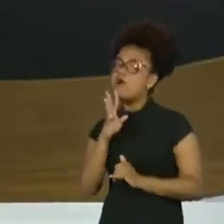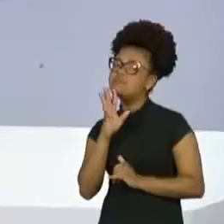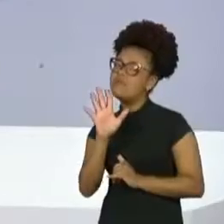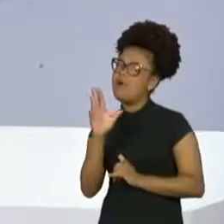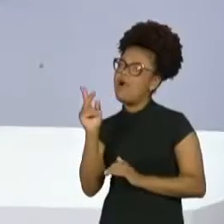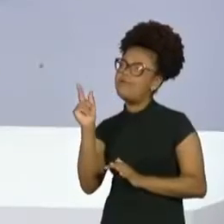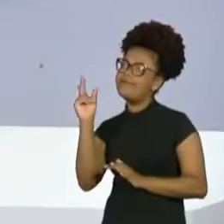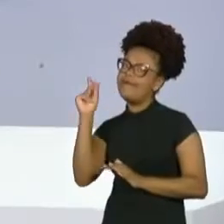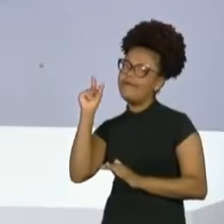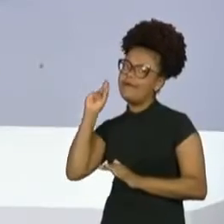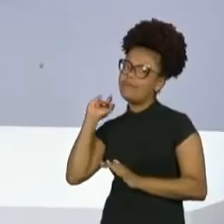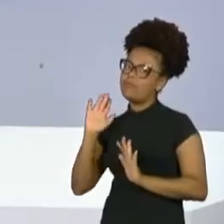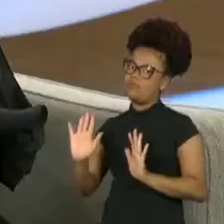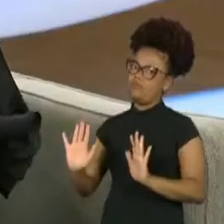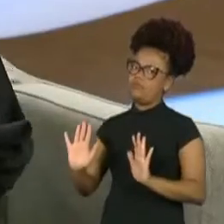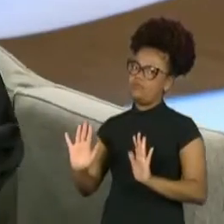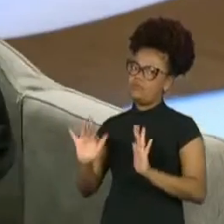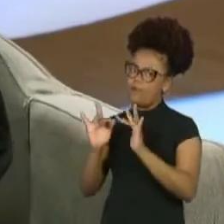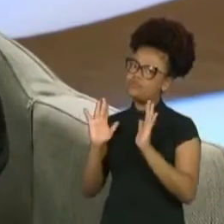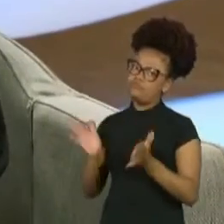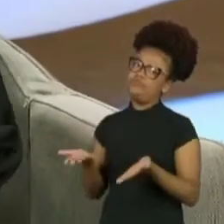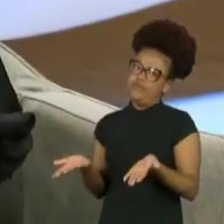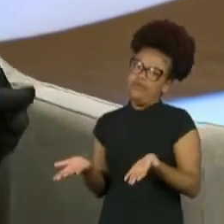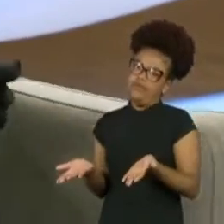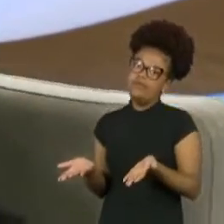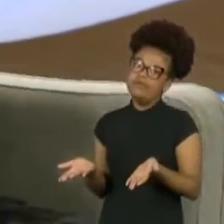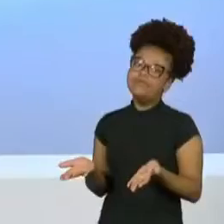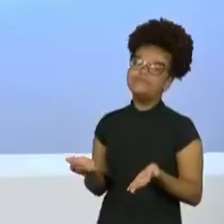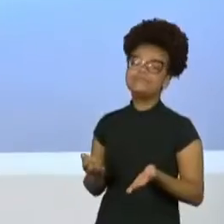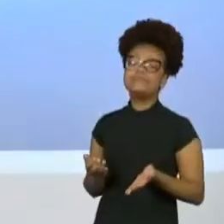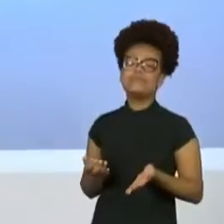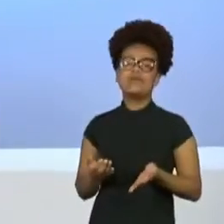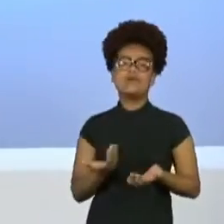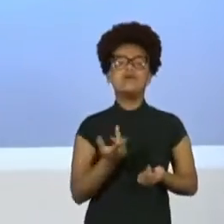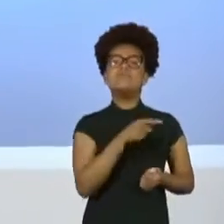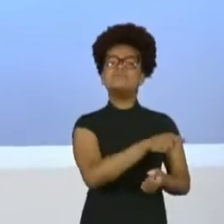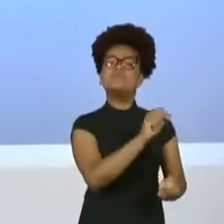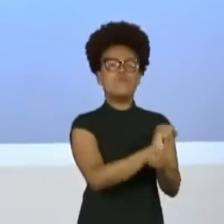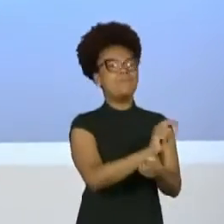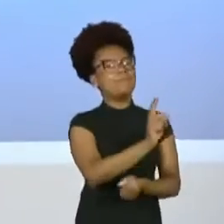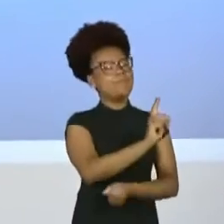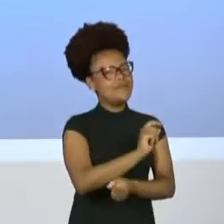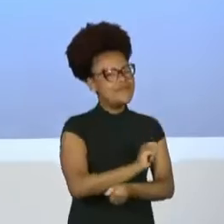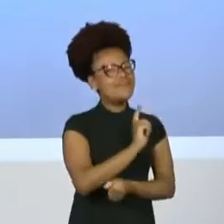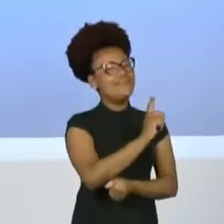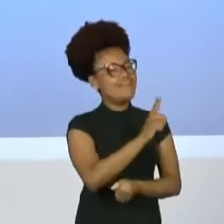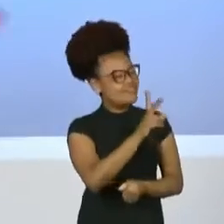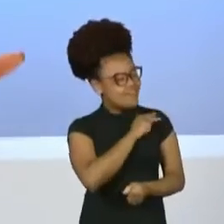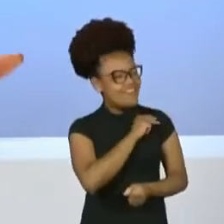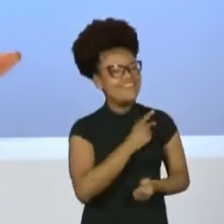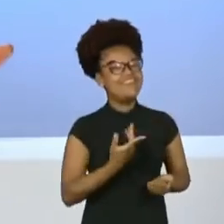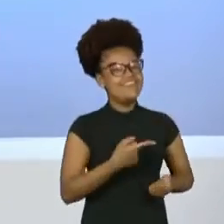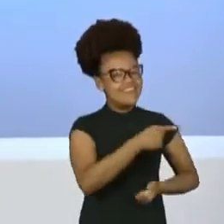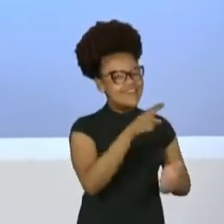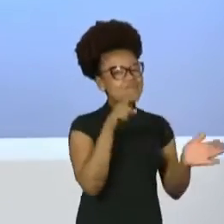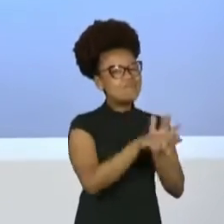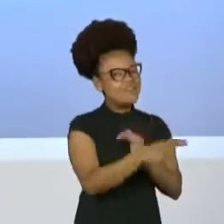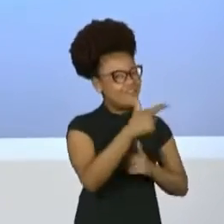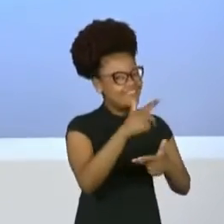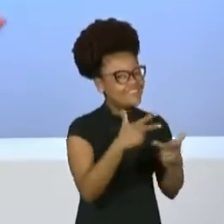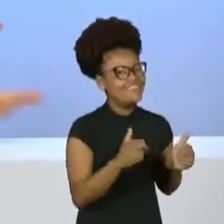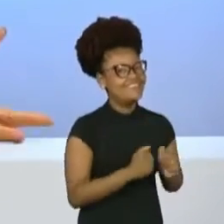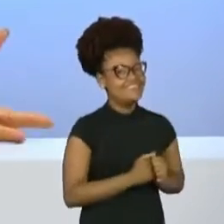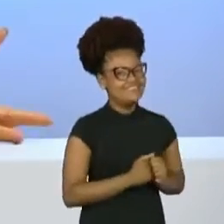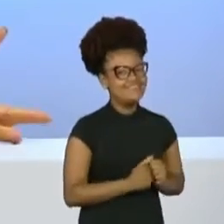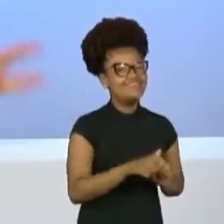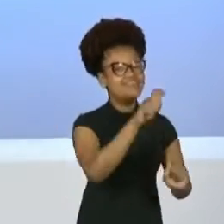Essa é a Zezé Mota, amor. Não descansa, não. Mas eu quero falar uma outra coisa. Você sempre se manifestou como uma